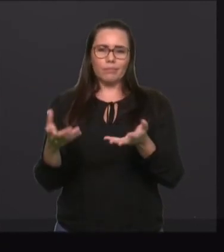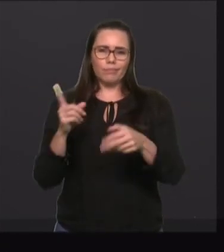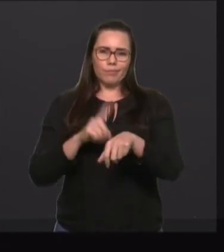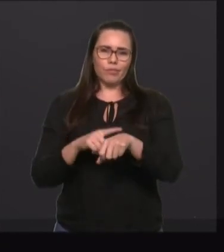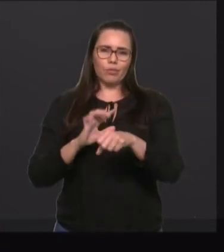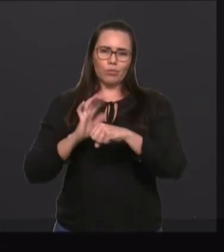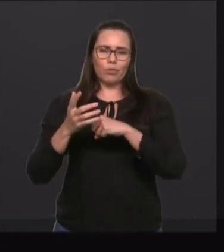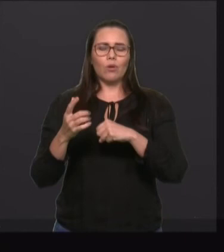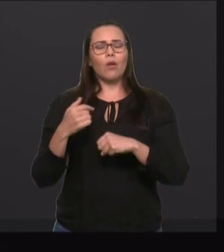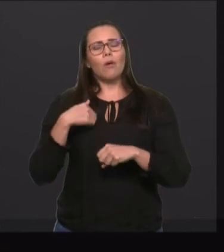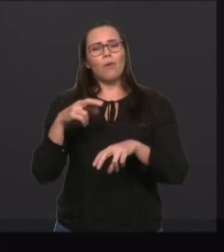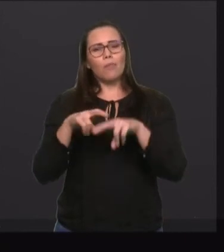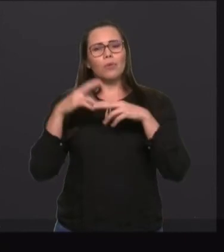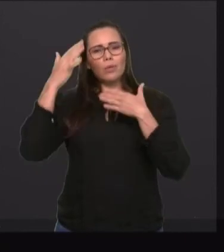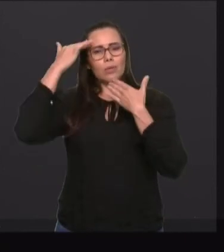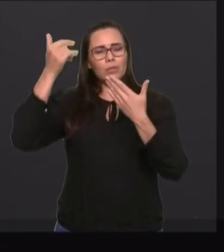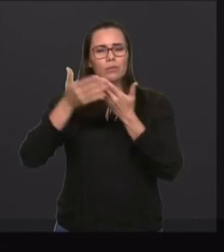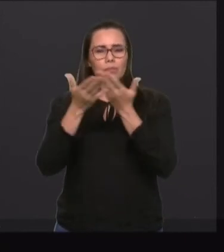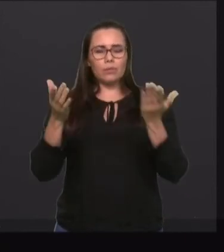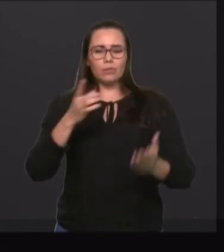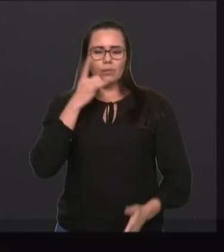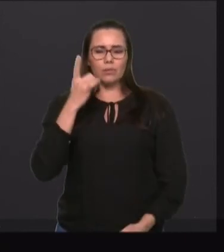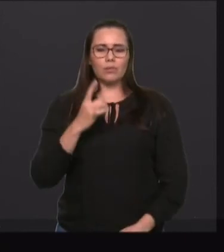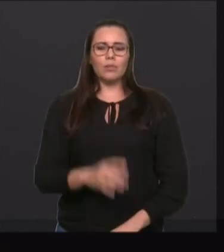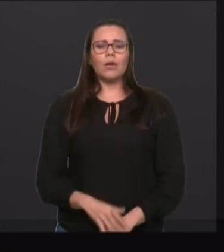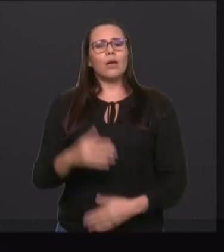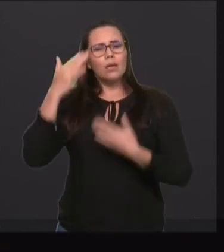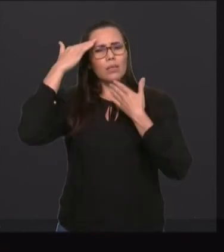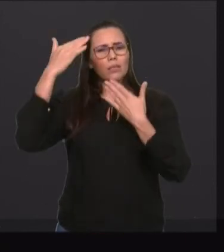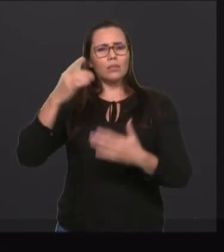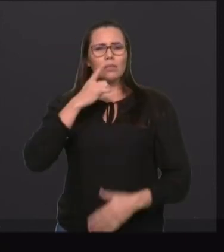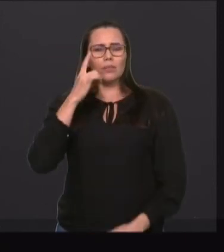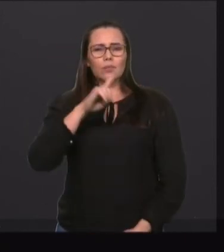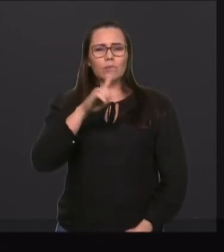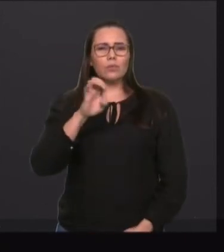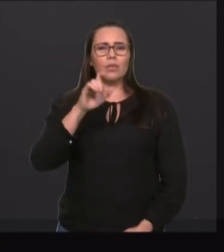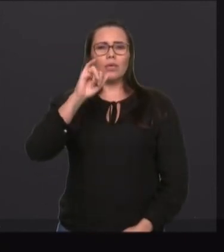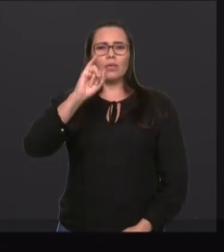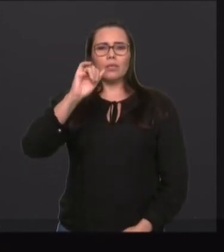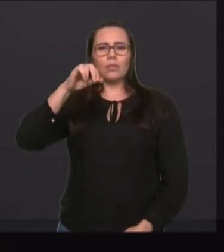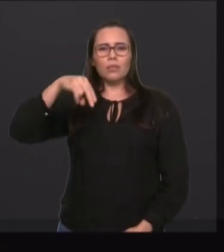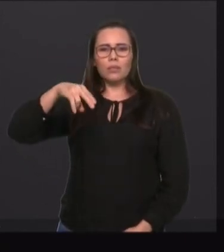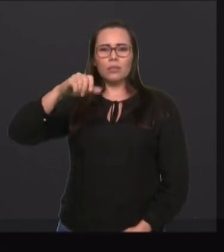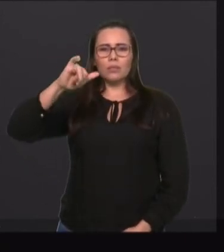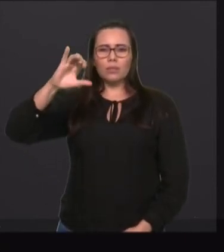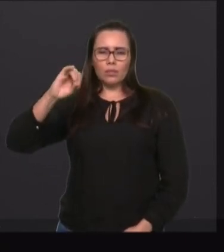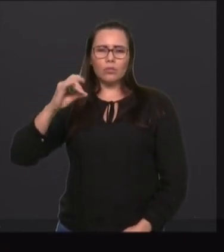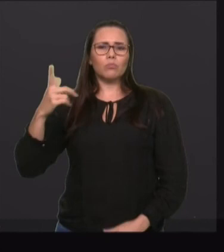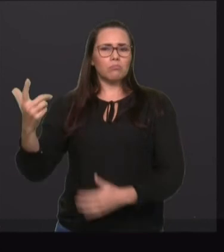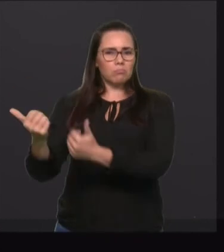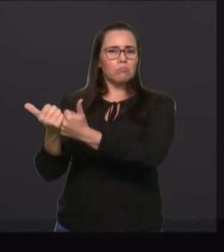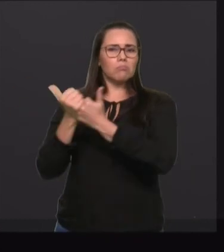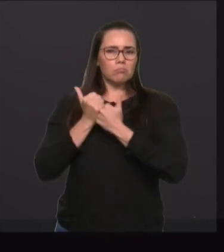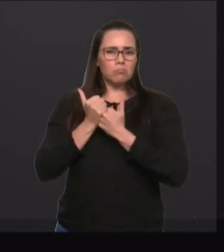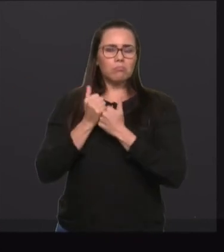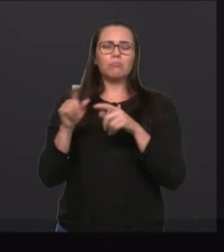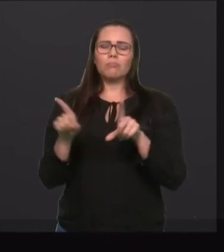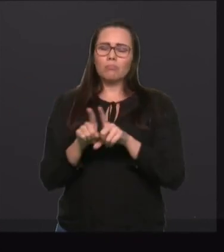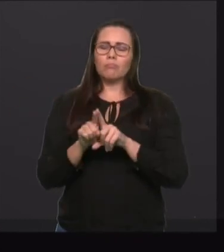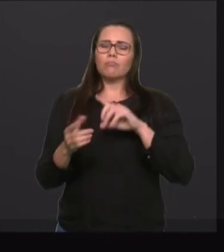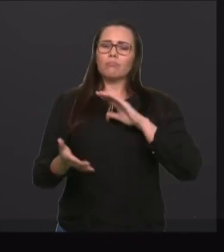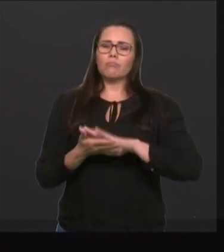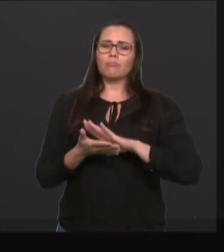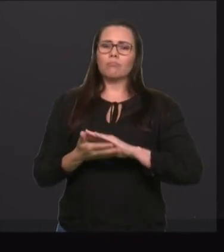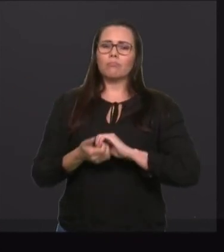parlamentares, agradecer também ao deputado Zé Inácio pelo reforço, parabenizar a Assembleia Legislativa por, mais uma